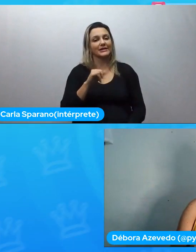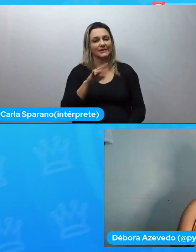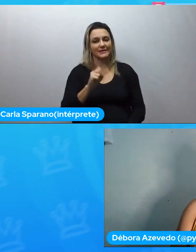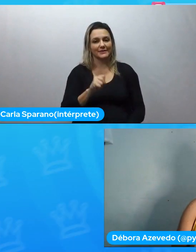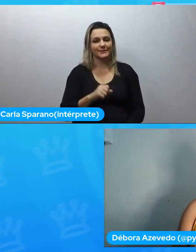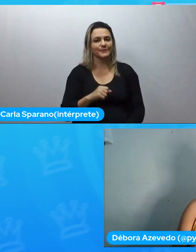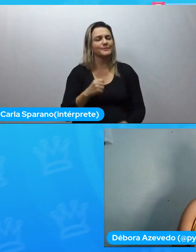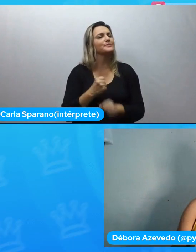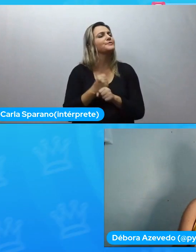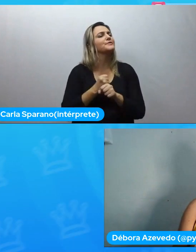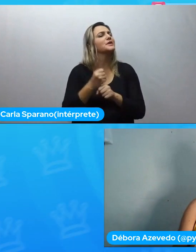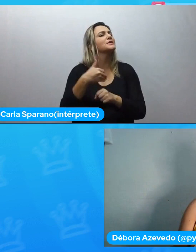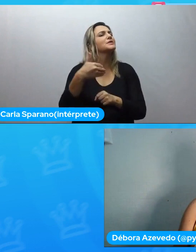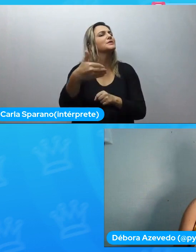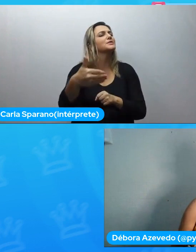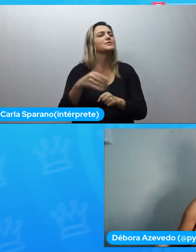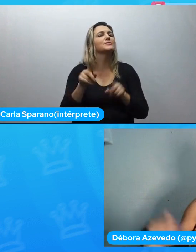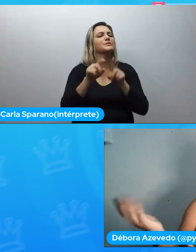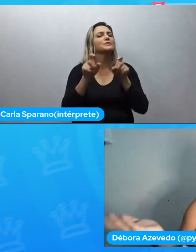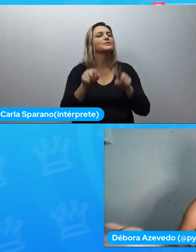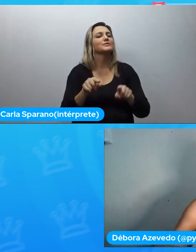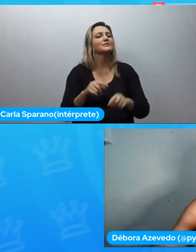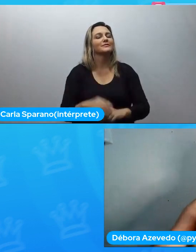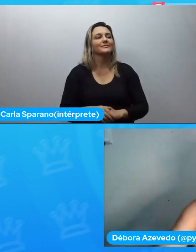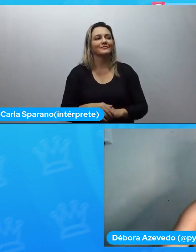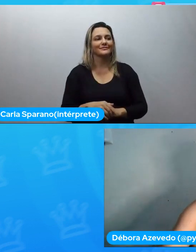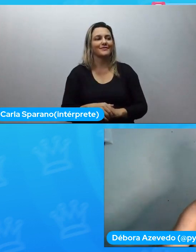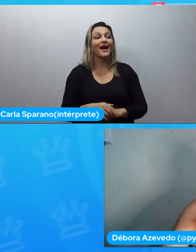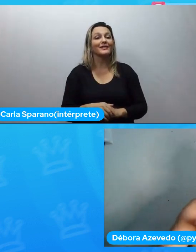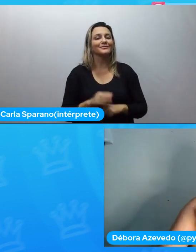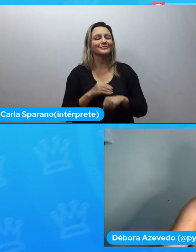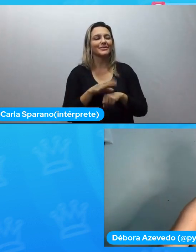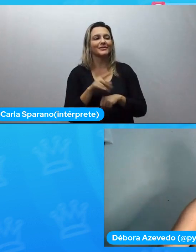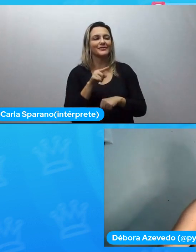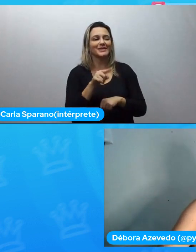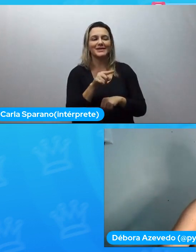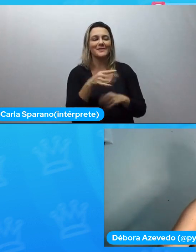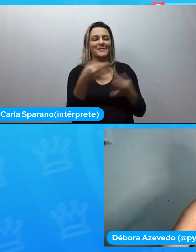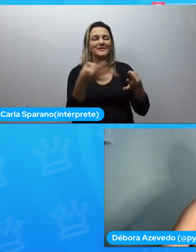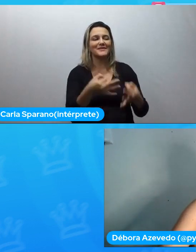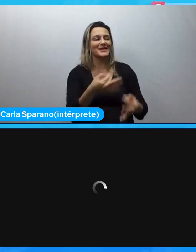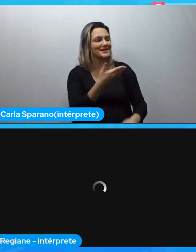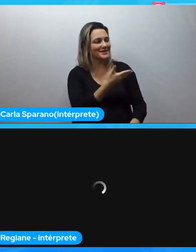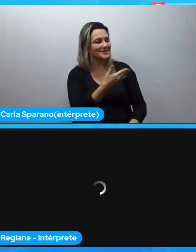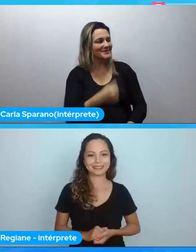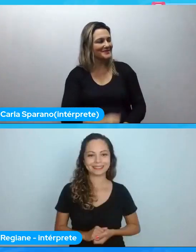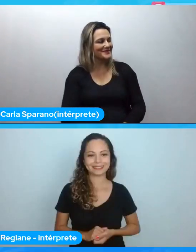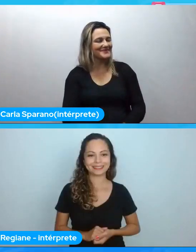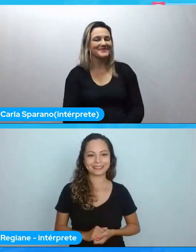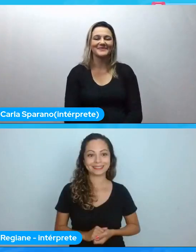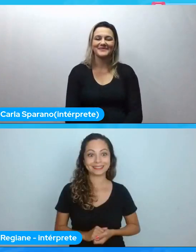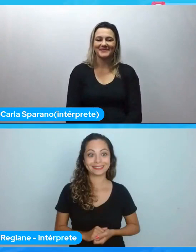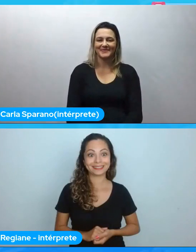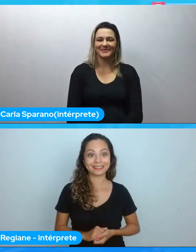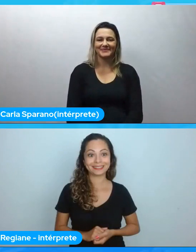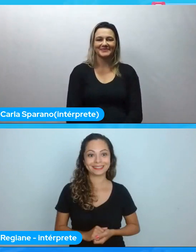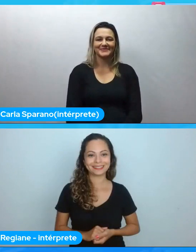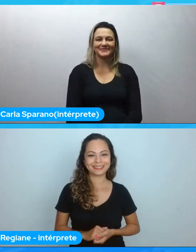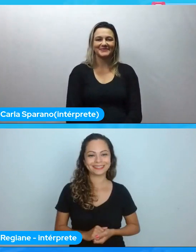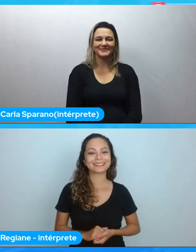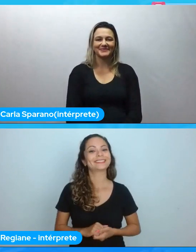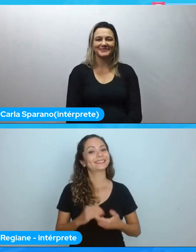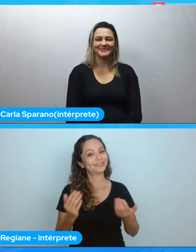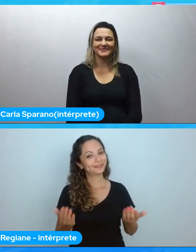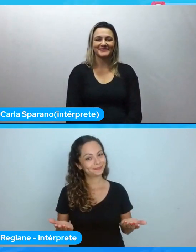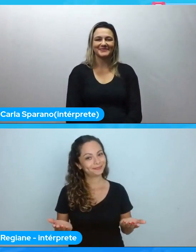a alguns anos PS você é perfeita tem que ler tudo né minha gente tá perguntando e galera é